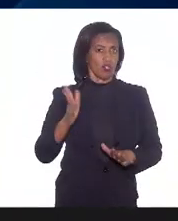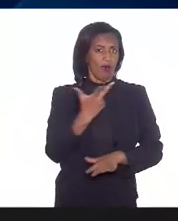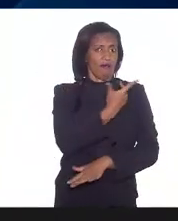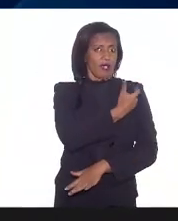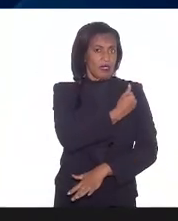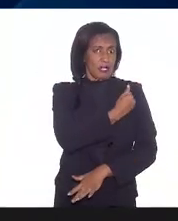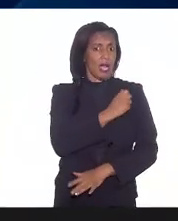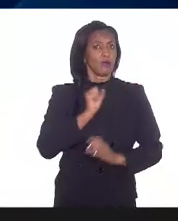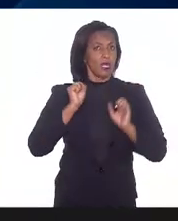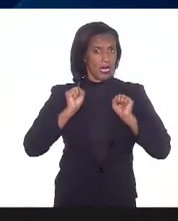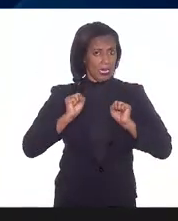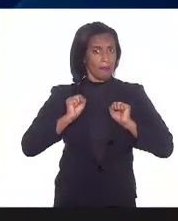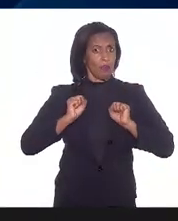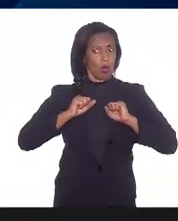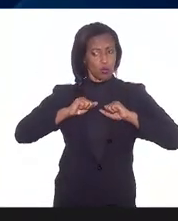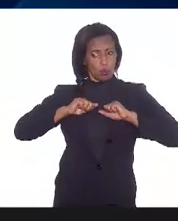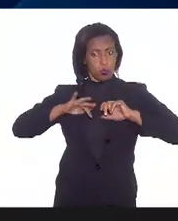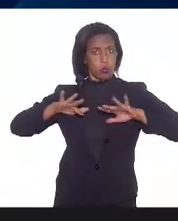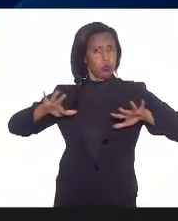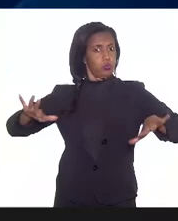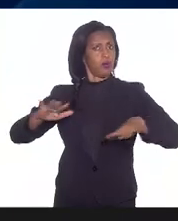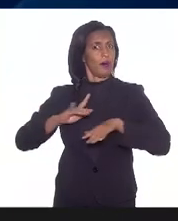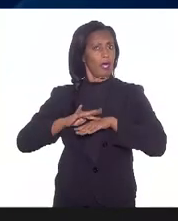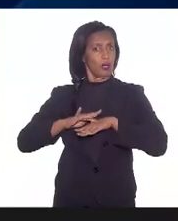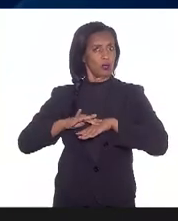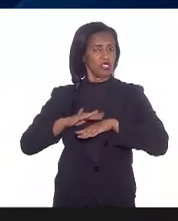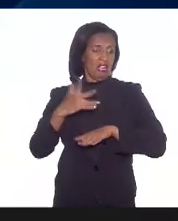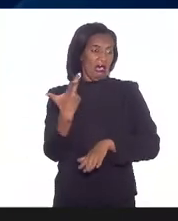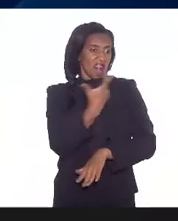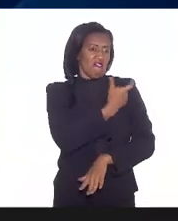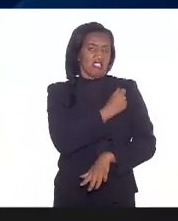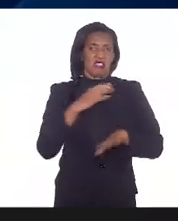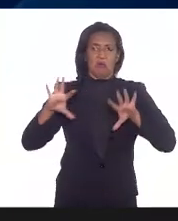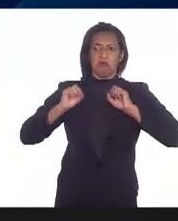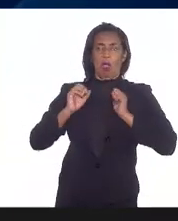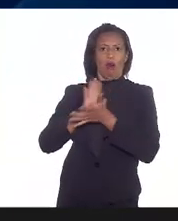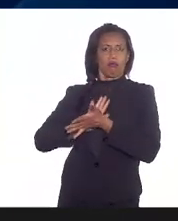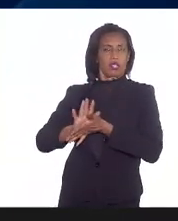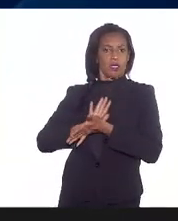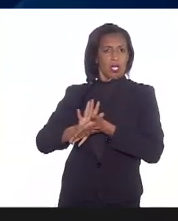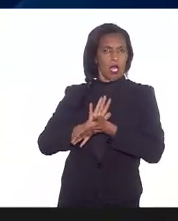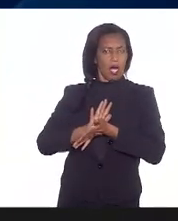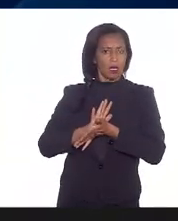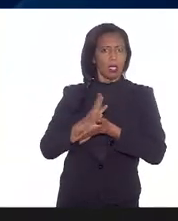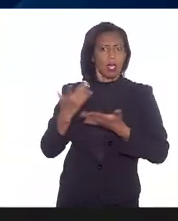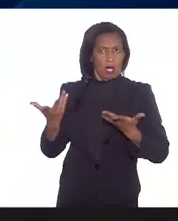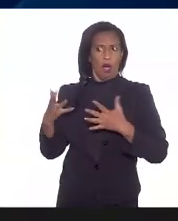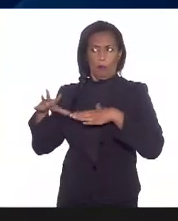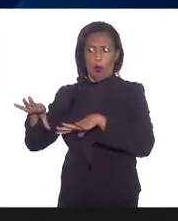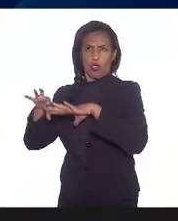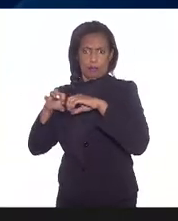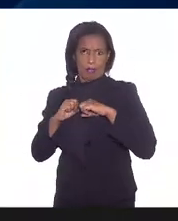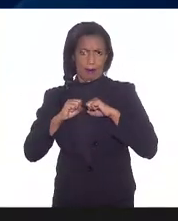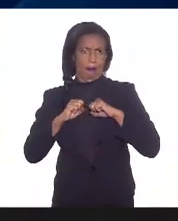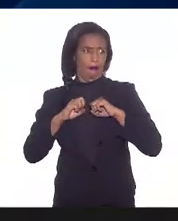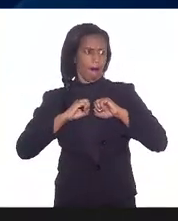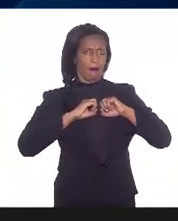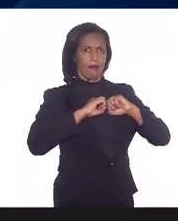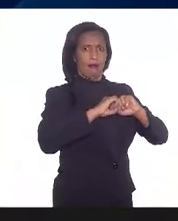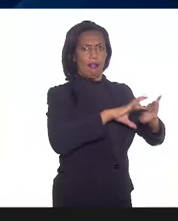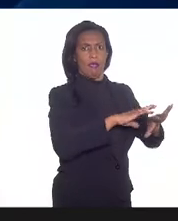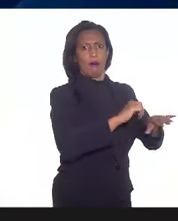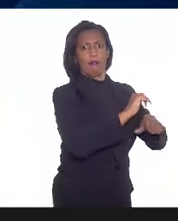pode estar transmitindo então o trabalhador está vacinado não vai acontecer mais nada pode pegar e trazer para a família se você não